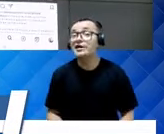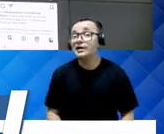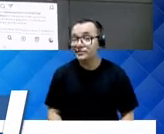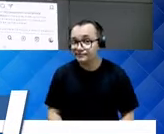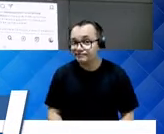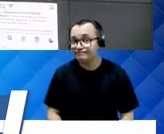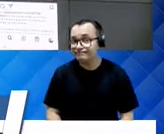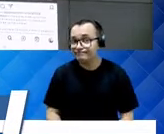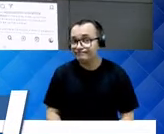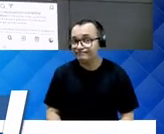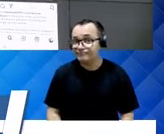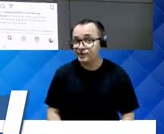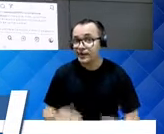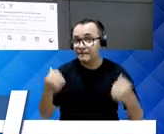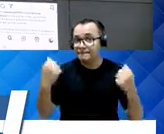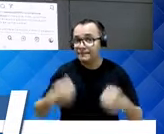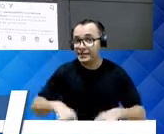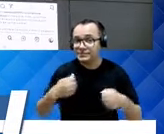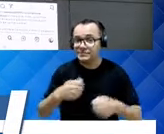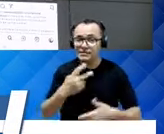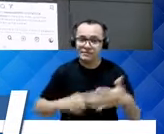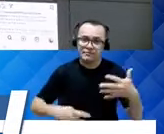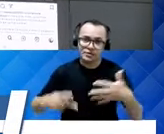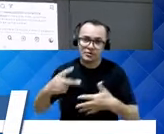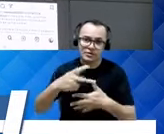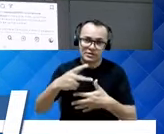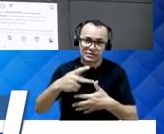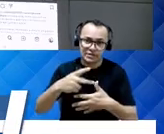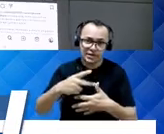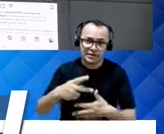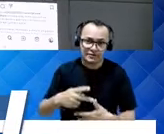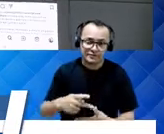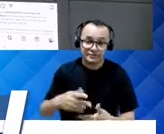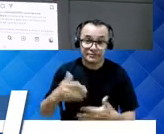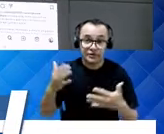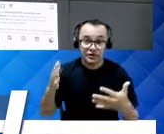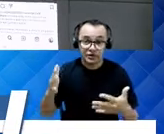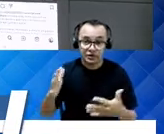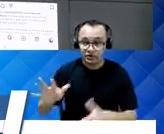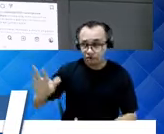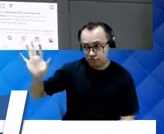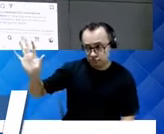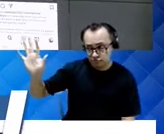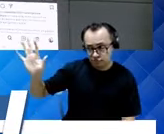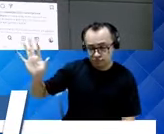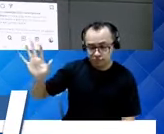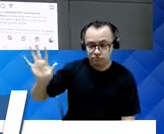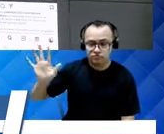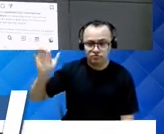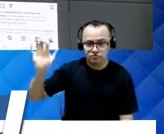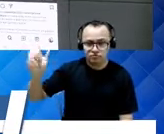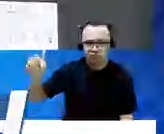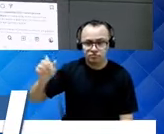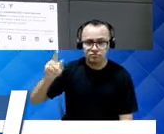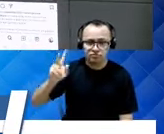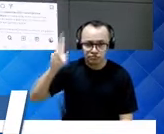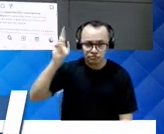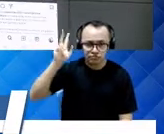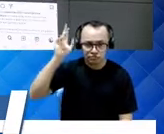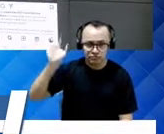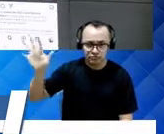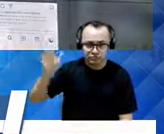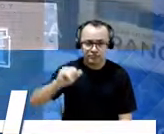priorizar. Concordo? Uma parte. Só que, só um minuto, Zezinho, só para fechar o raciocínio. Só que